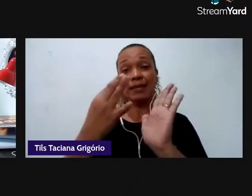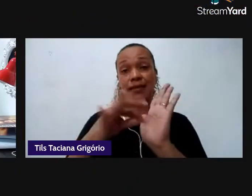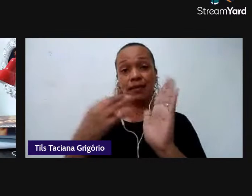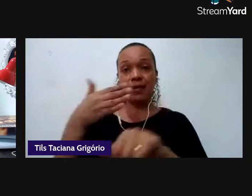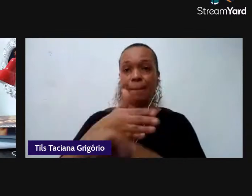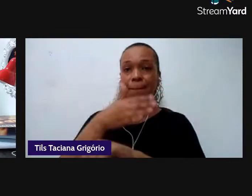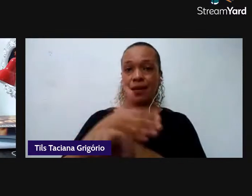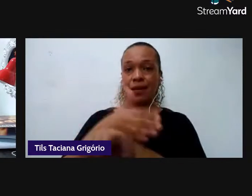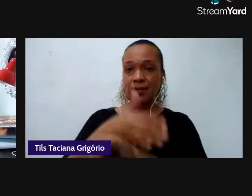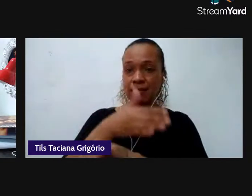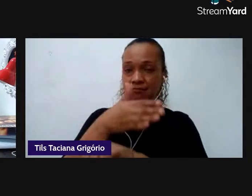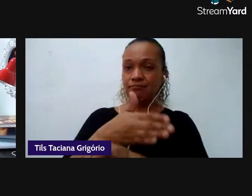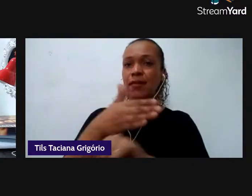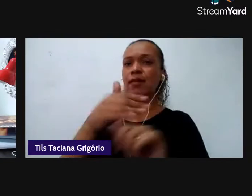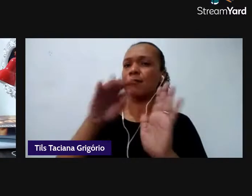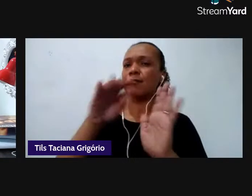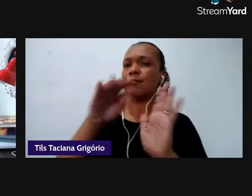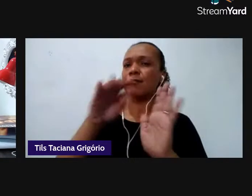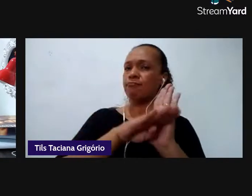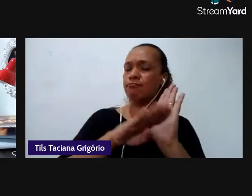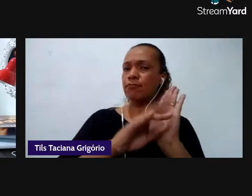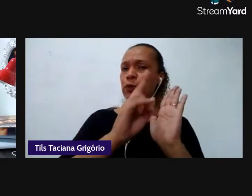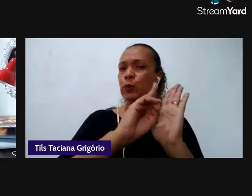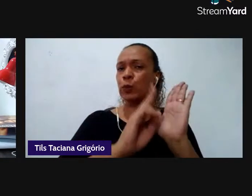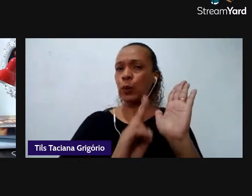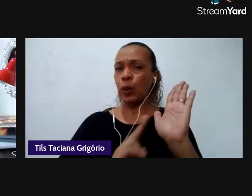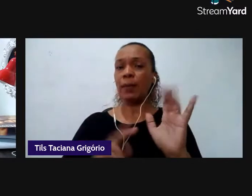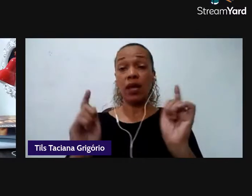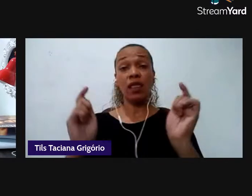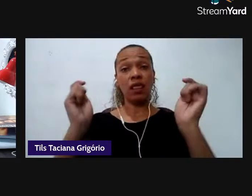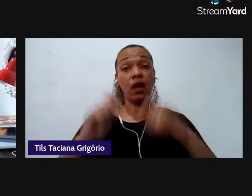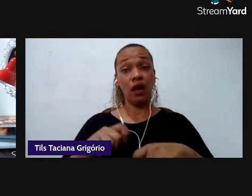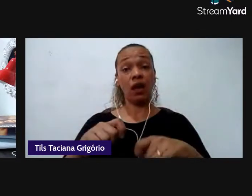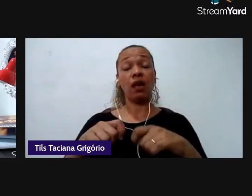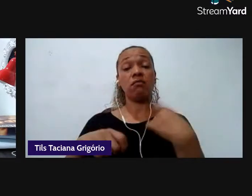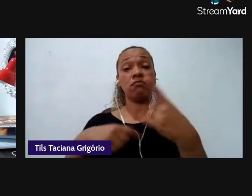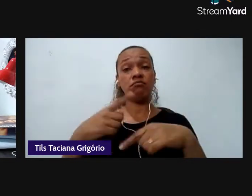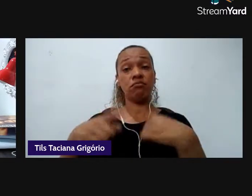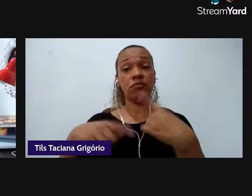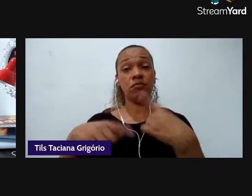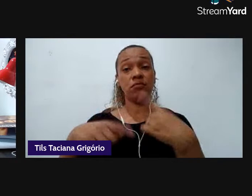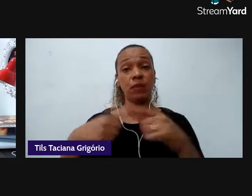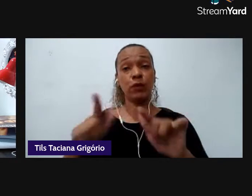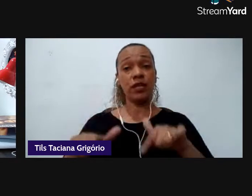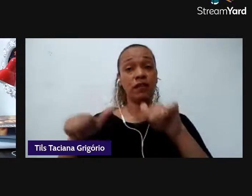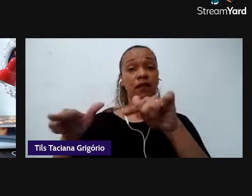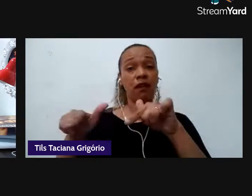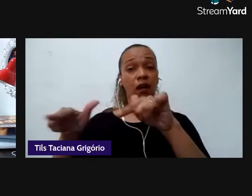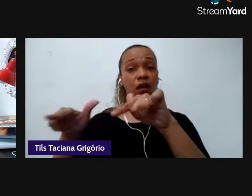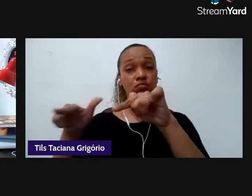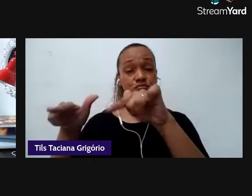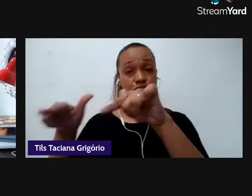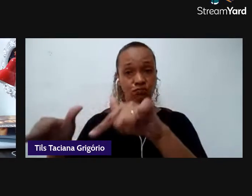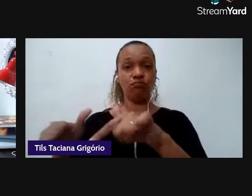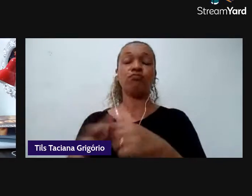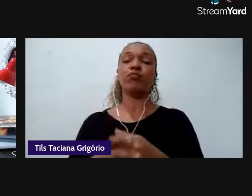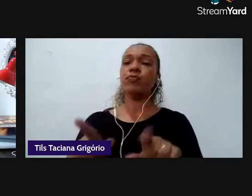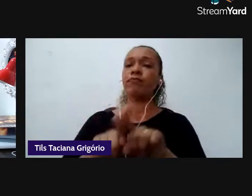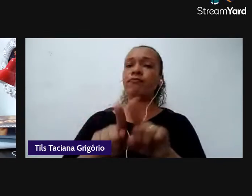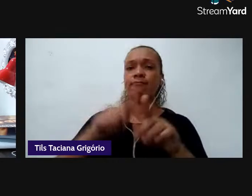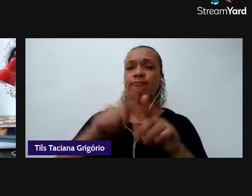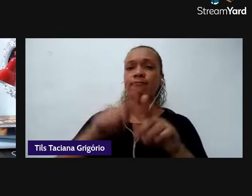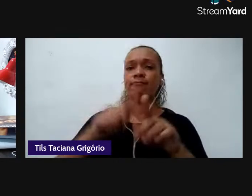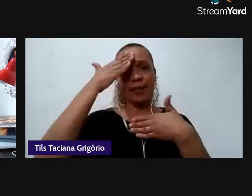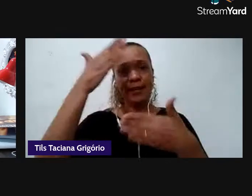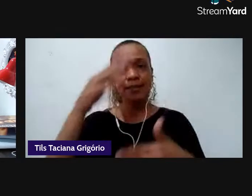assim nós poderemos né posteriormente repassar os certificados quero agradecer a Mariana